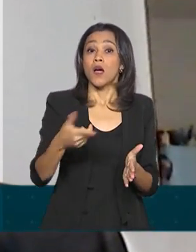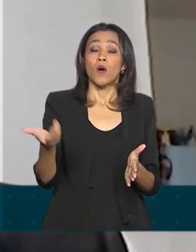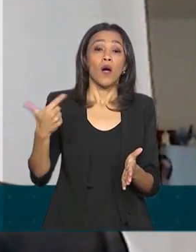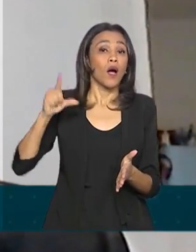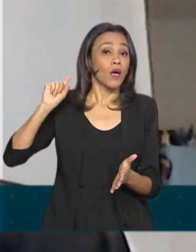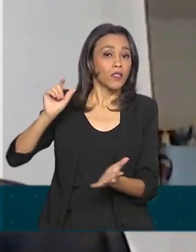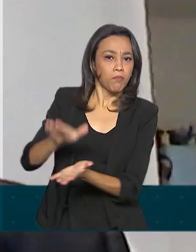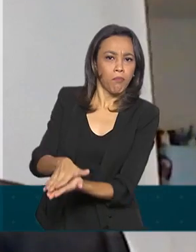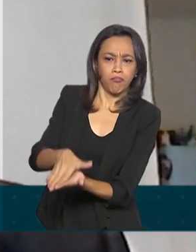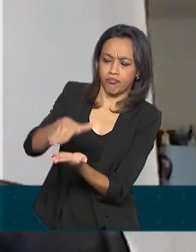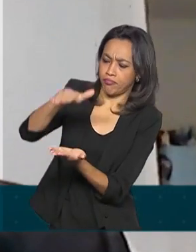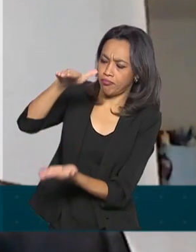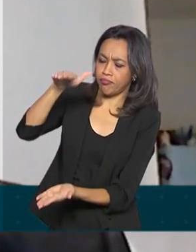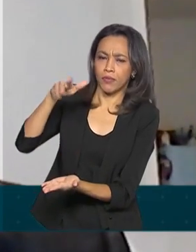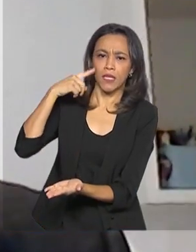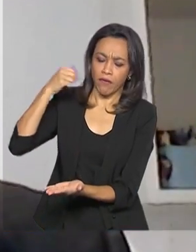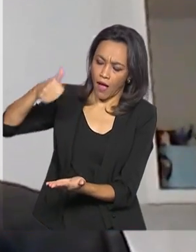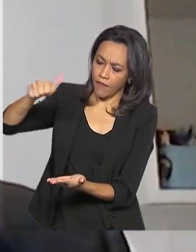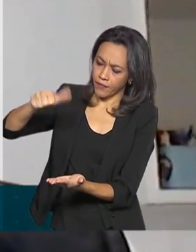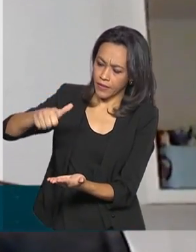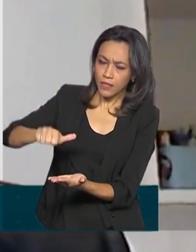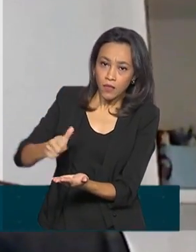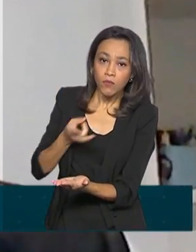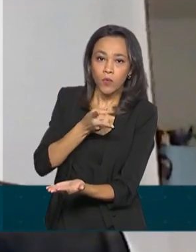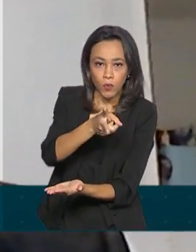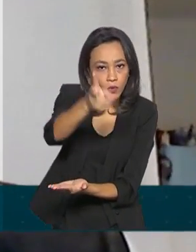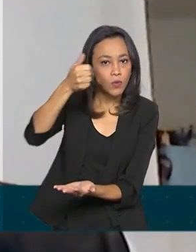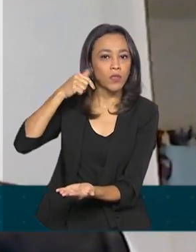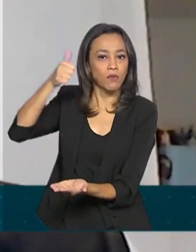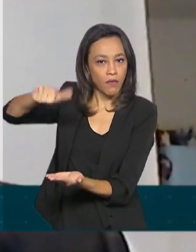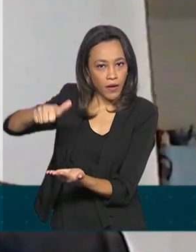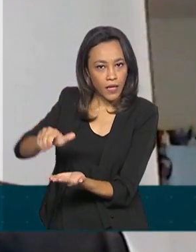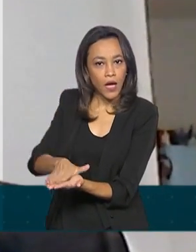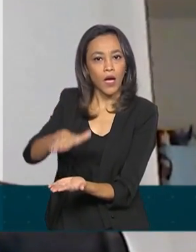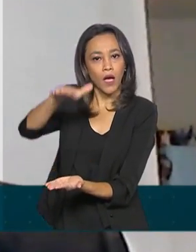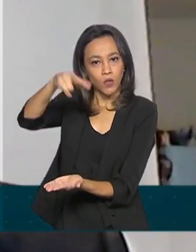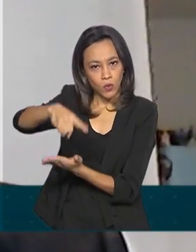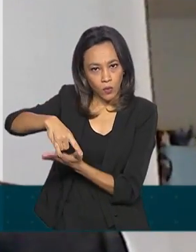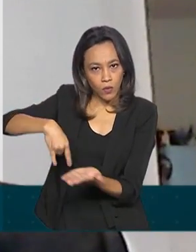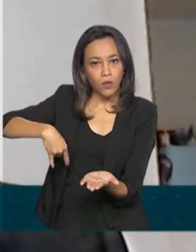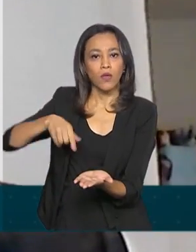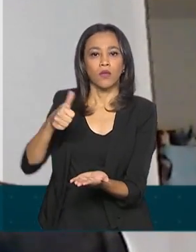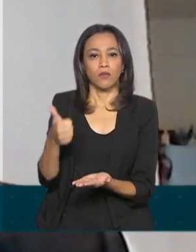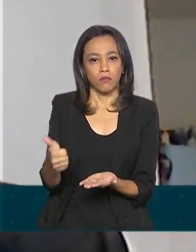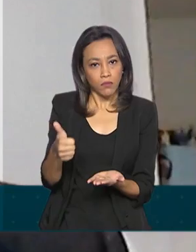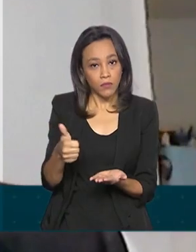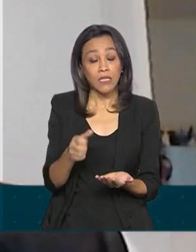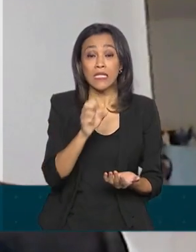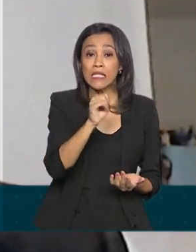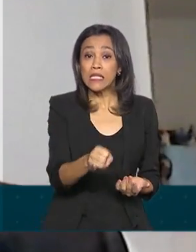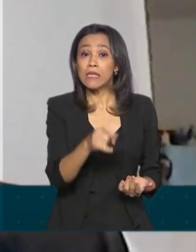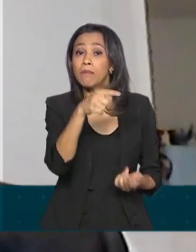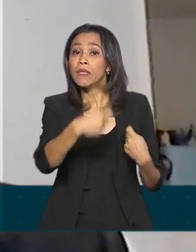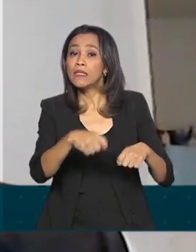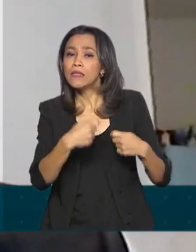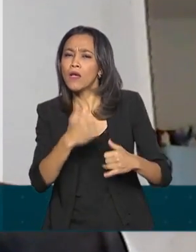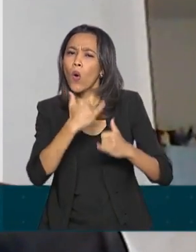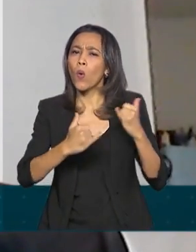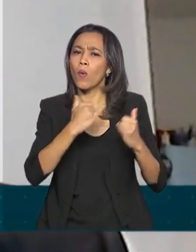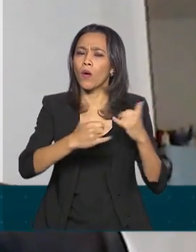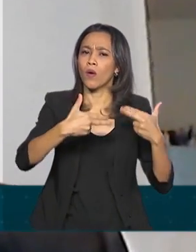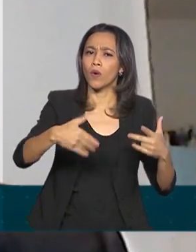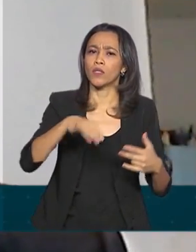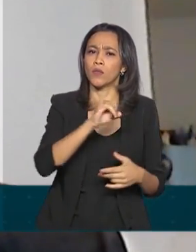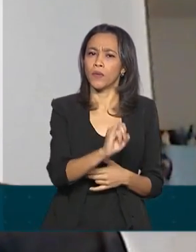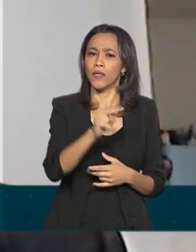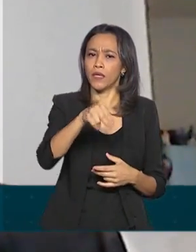servidores, e assim como as necessidades dos segurados, caso eles precisem de alguma coisa do INSS, sendo atendidos